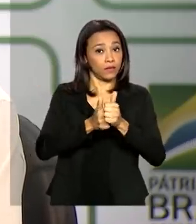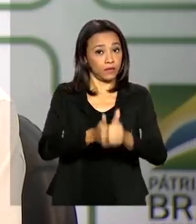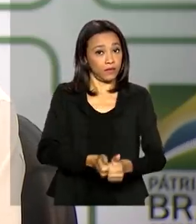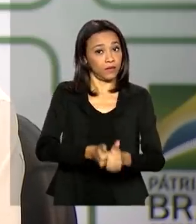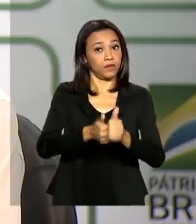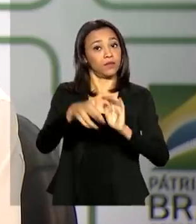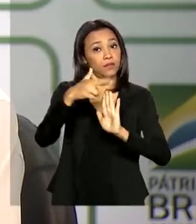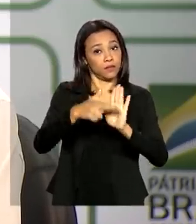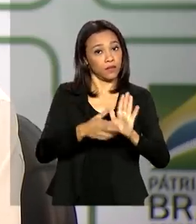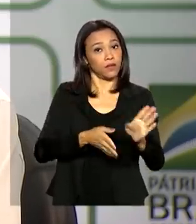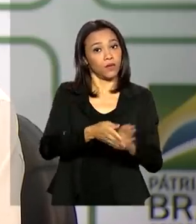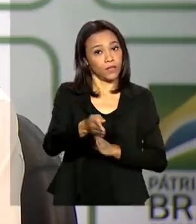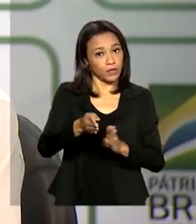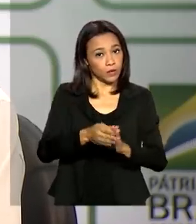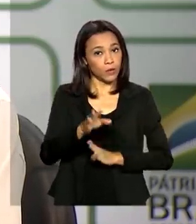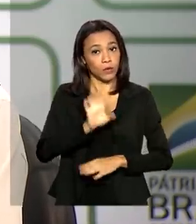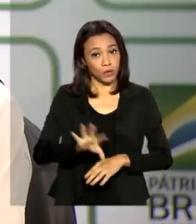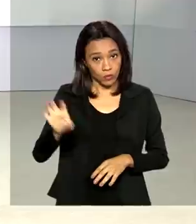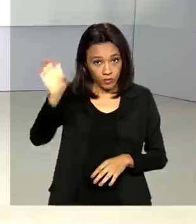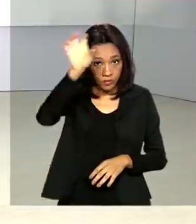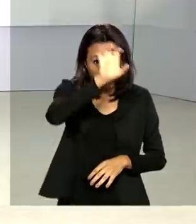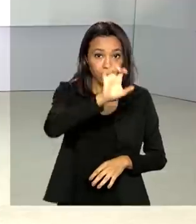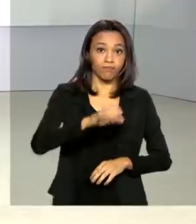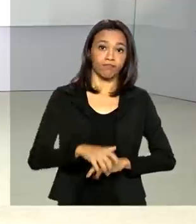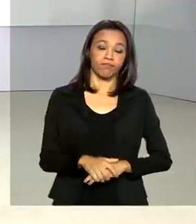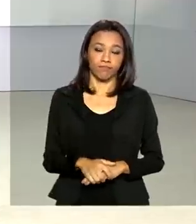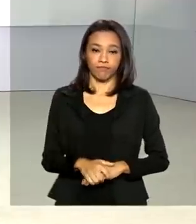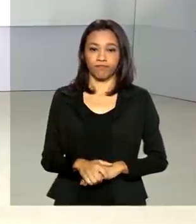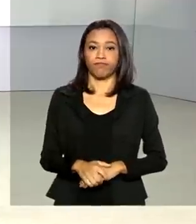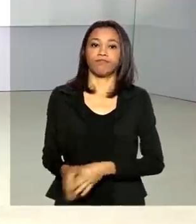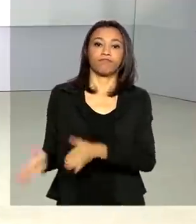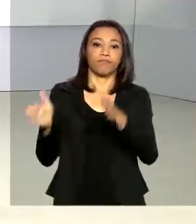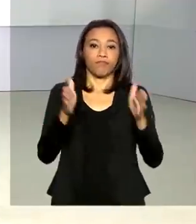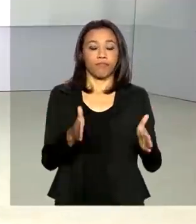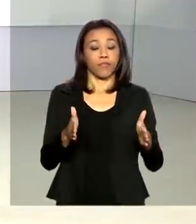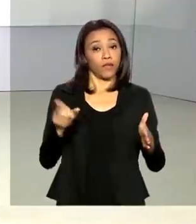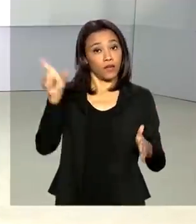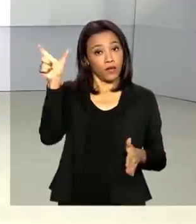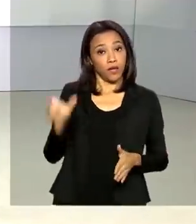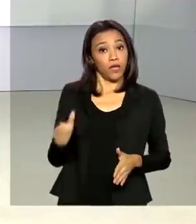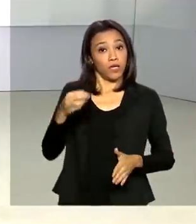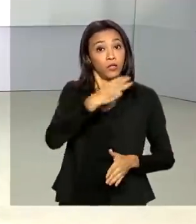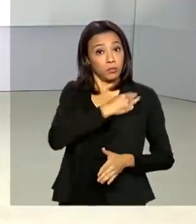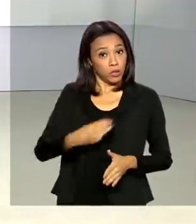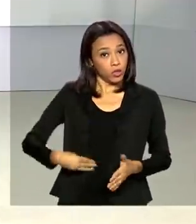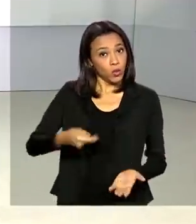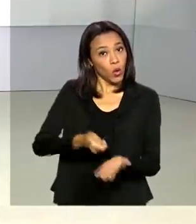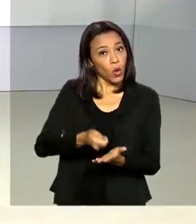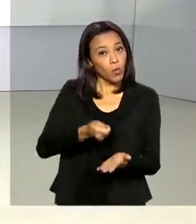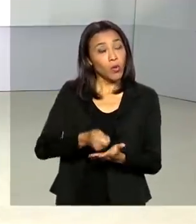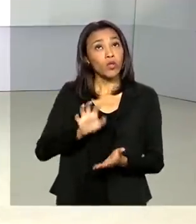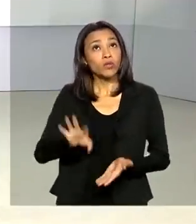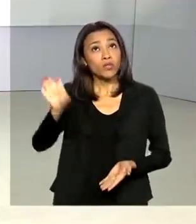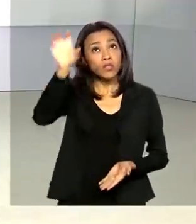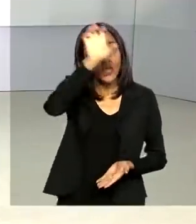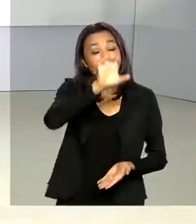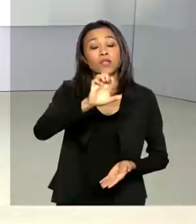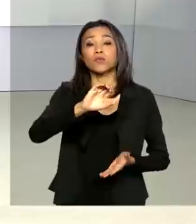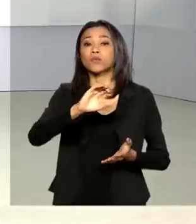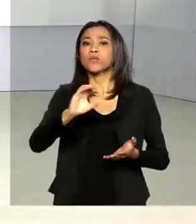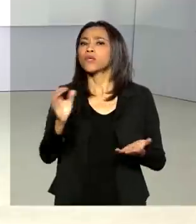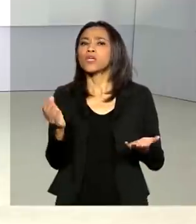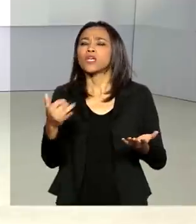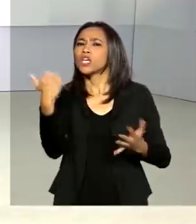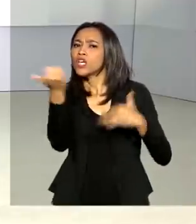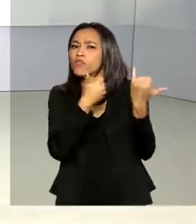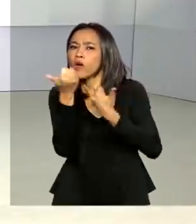orientações dos senhores governadores do Estado. E o ministro cobrou que os estados informem ao governo federal a quantidade